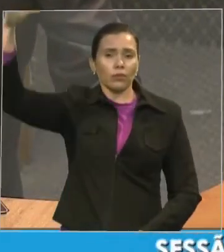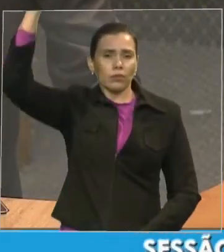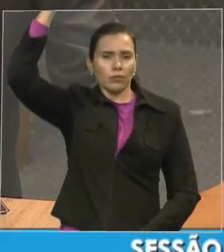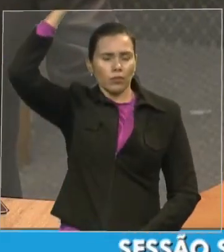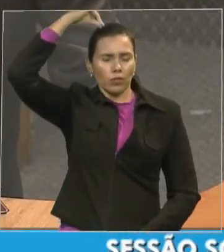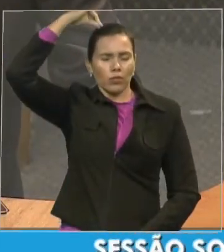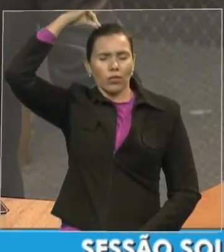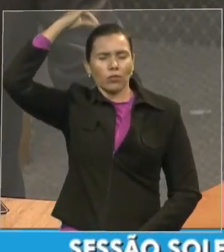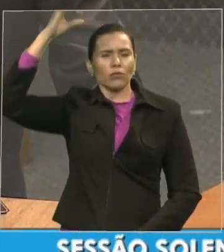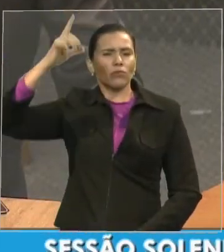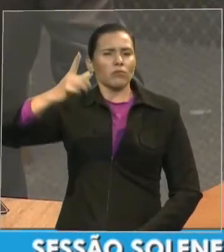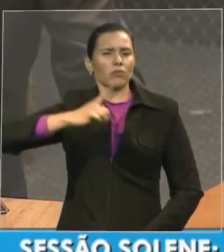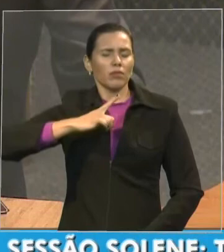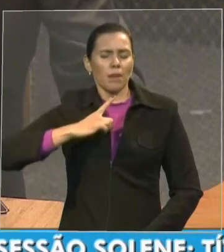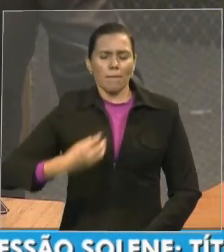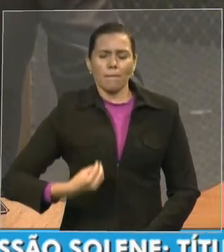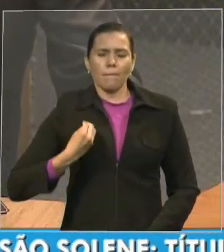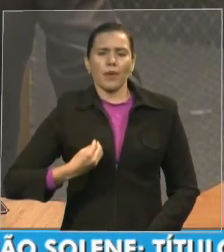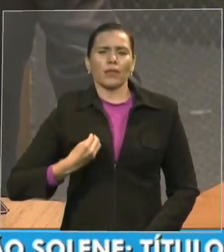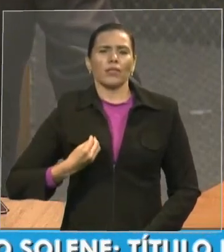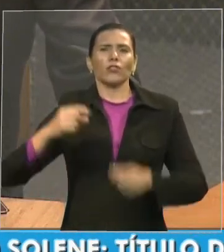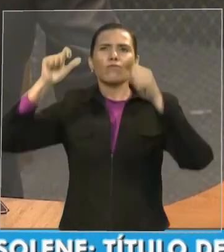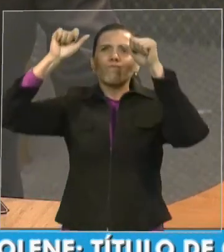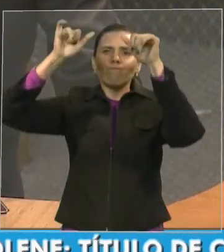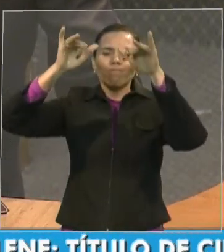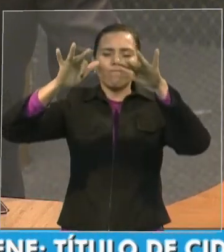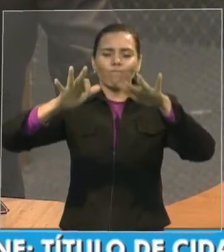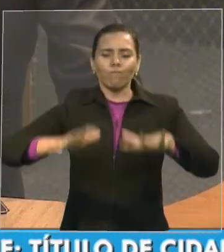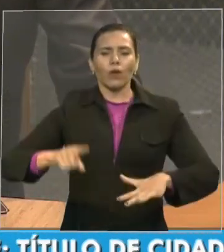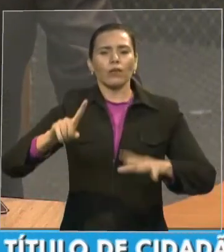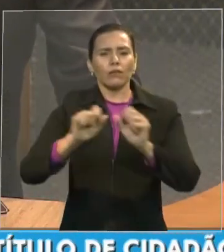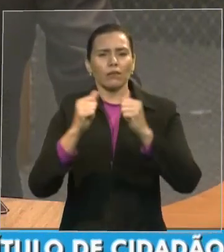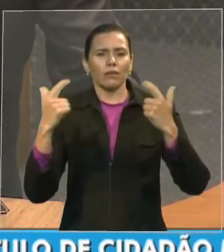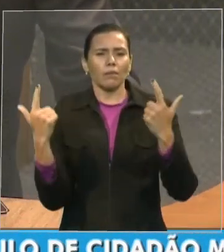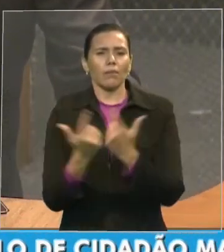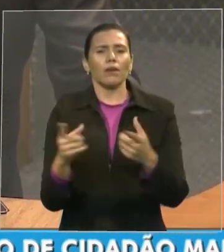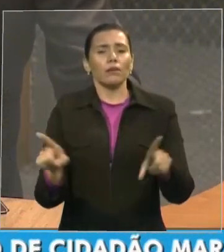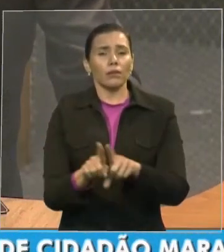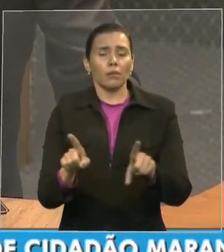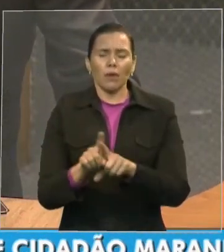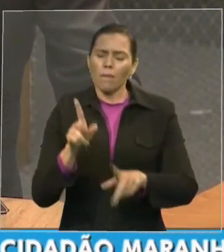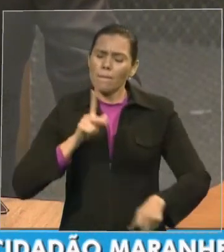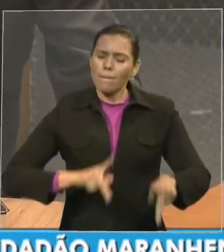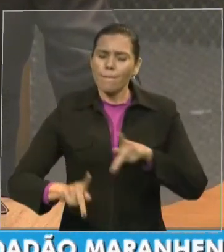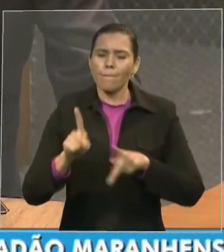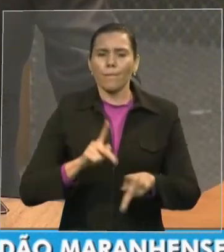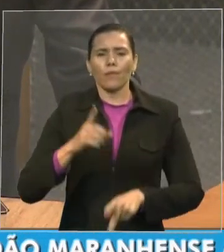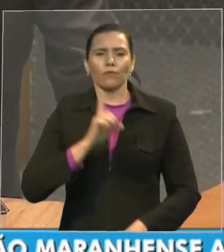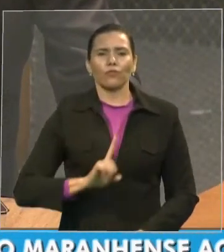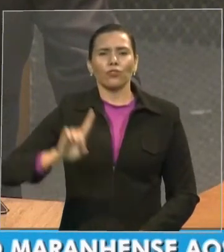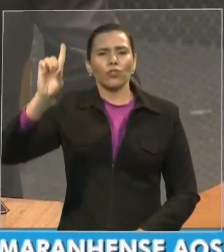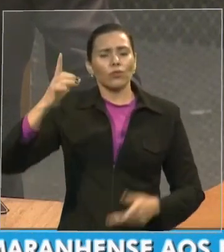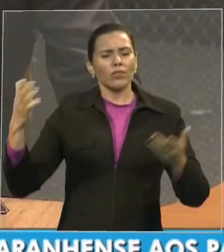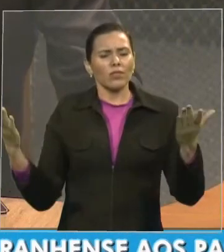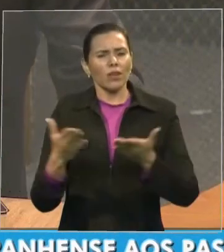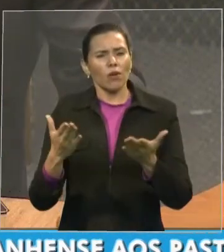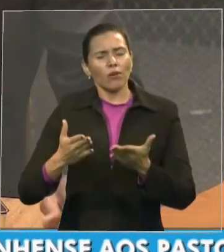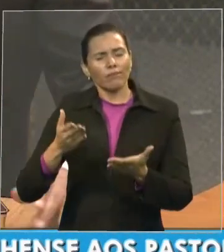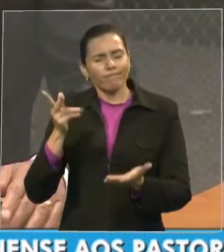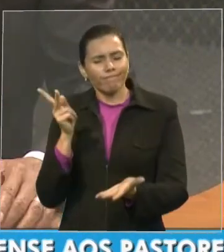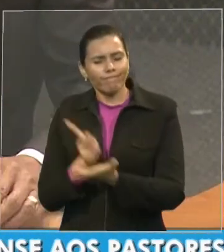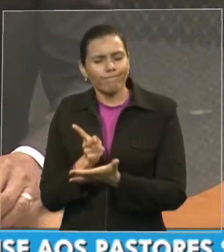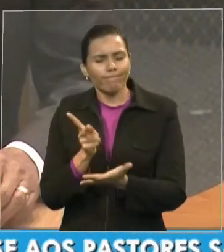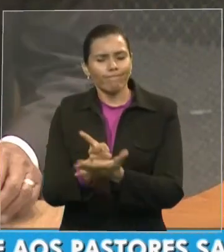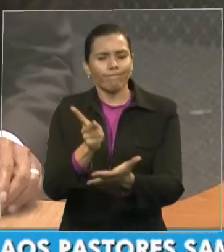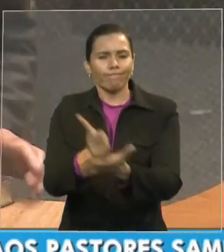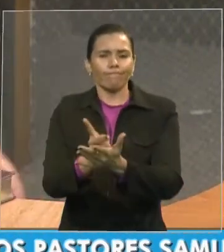sobre esta casa e sobre o povo de Deus desde agora e para sempre amém